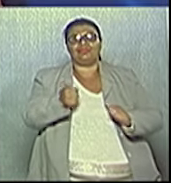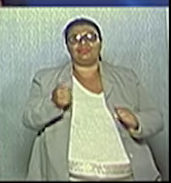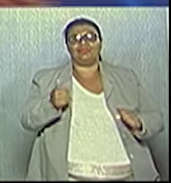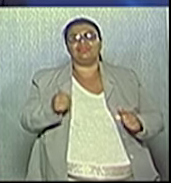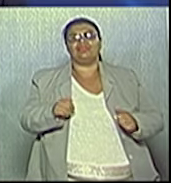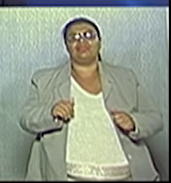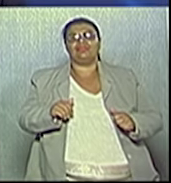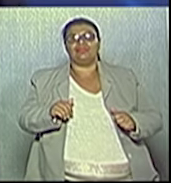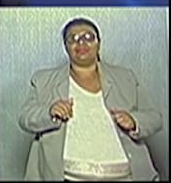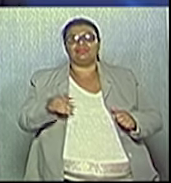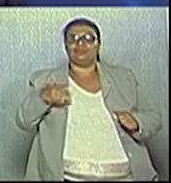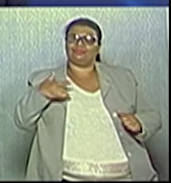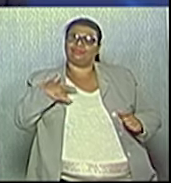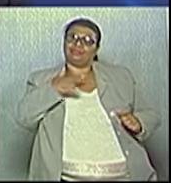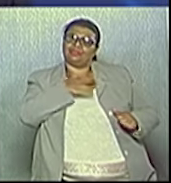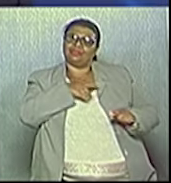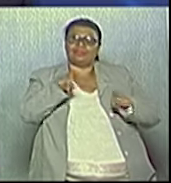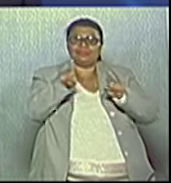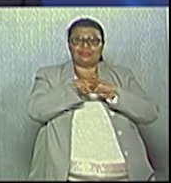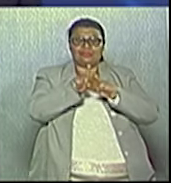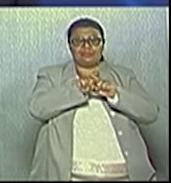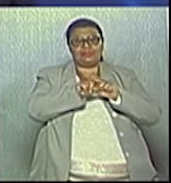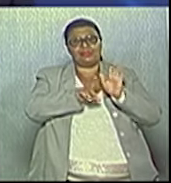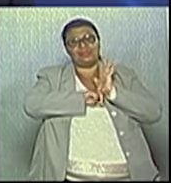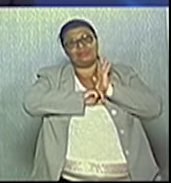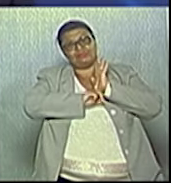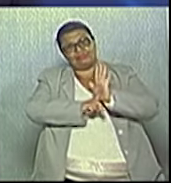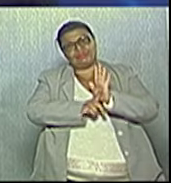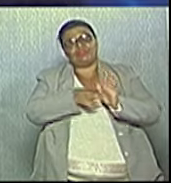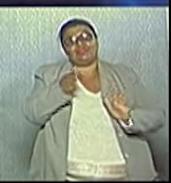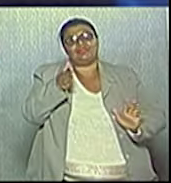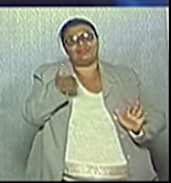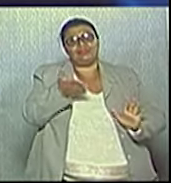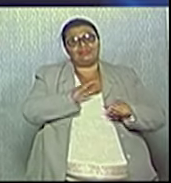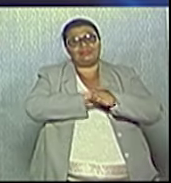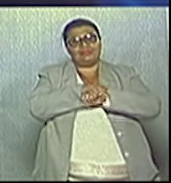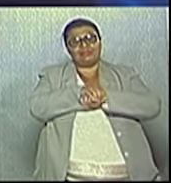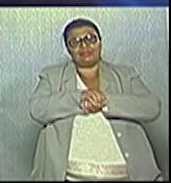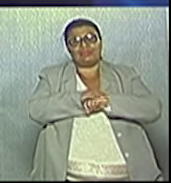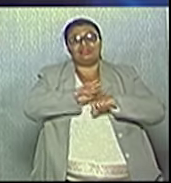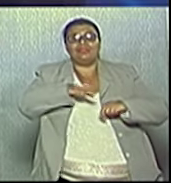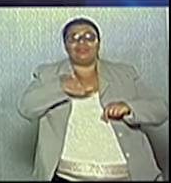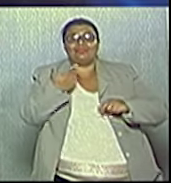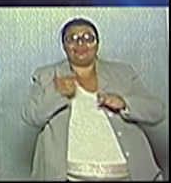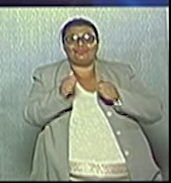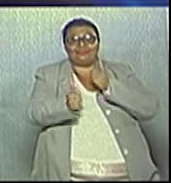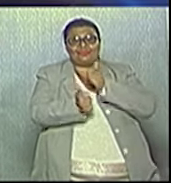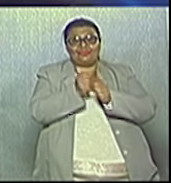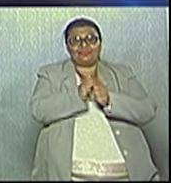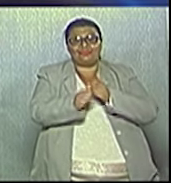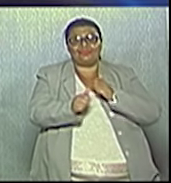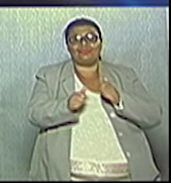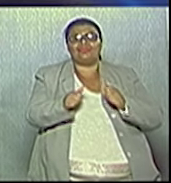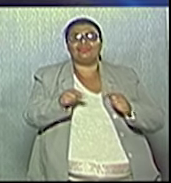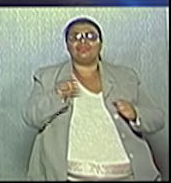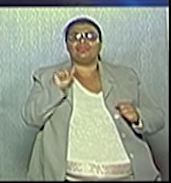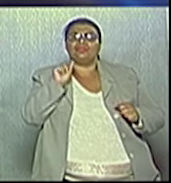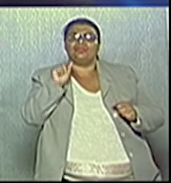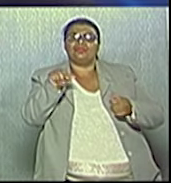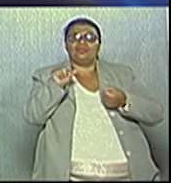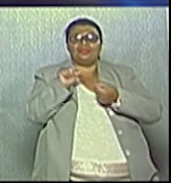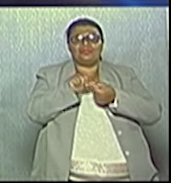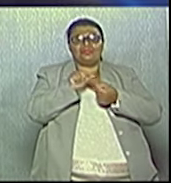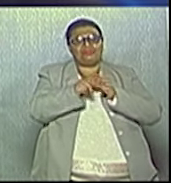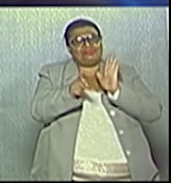área de saúde, como nós estamos falando. Mas na área de esporte, Pedro Mota, o que você tem de